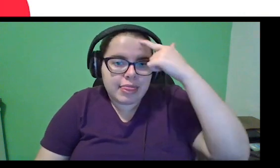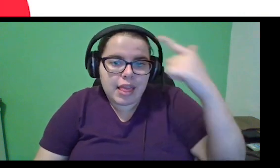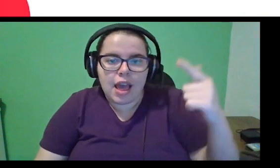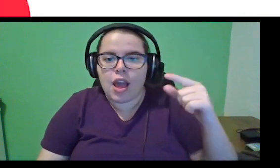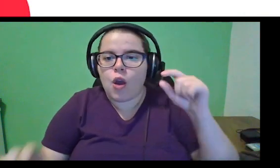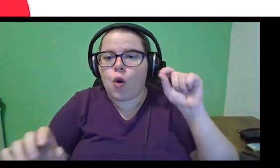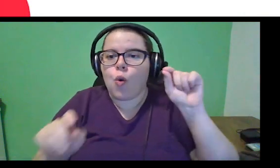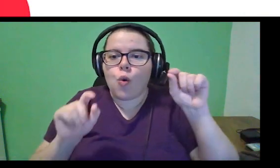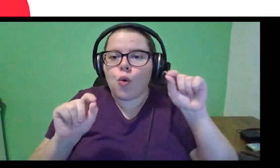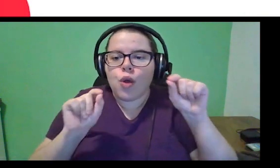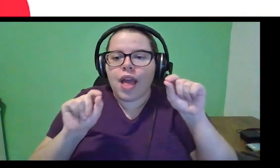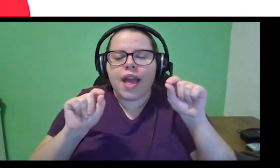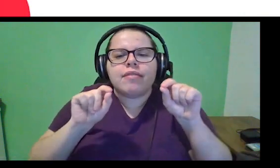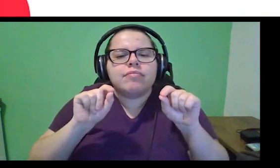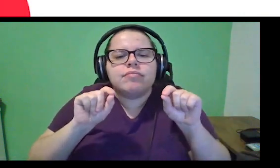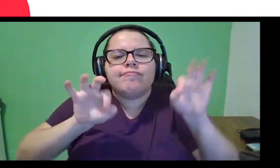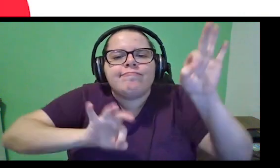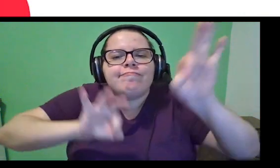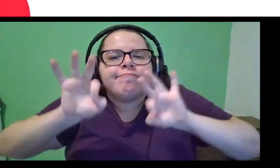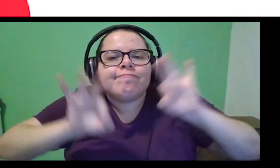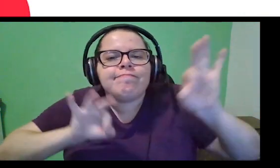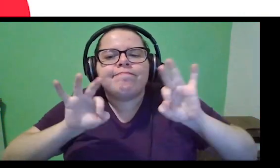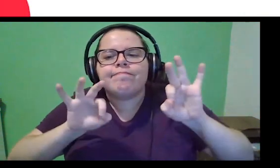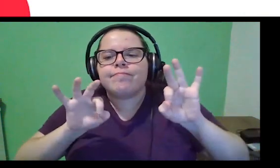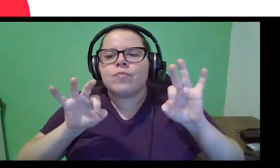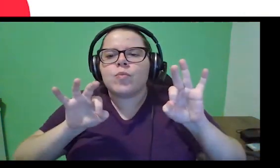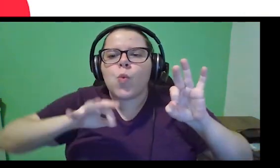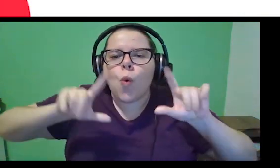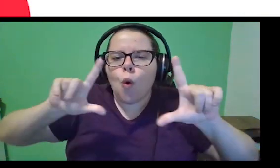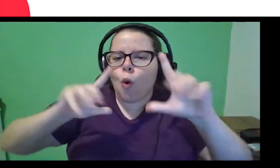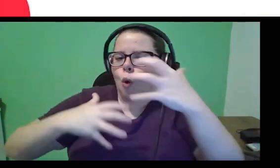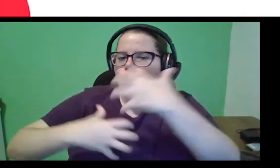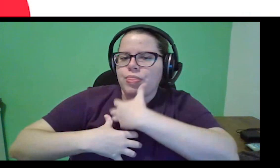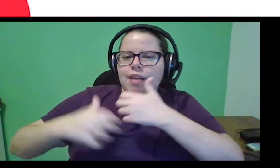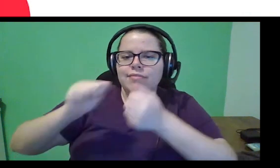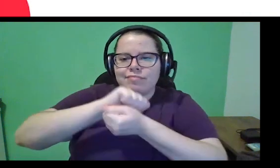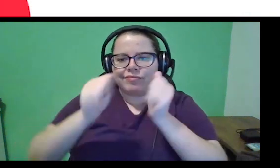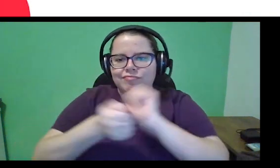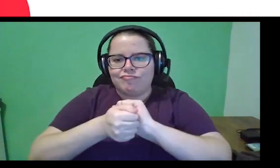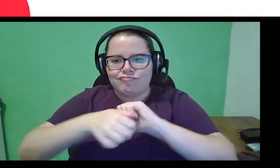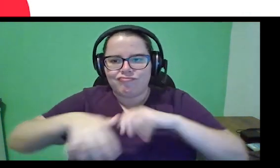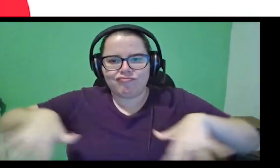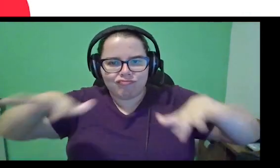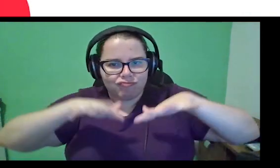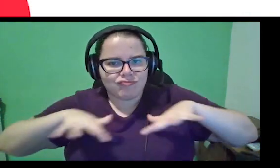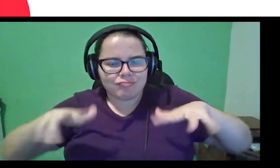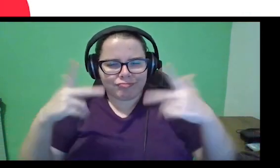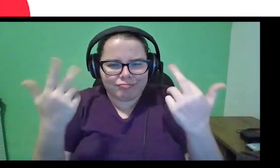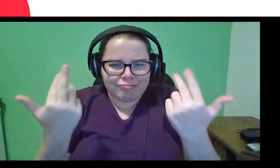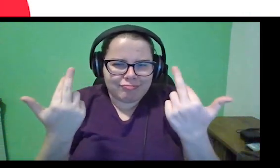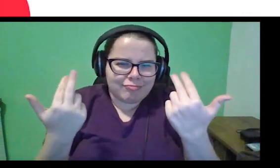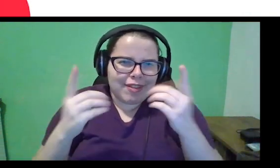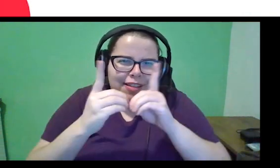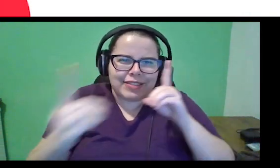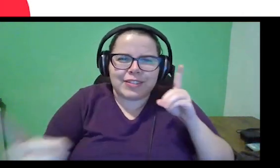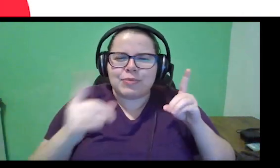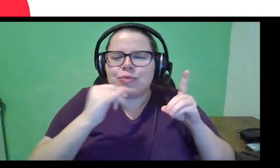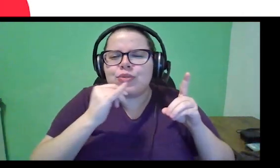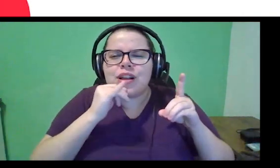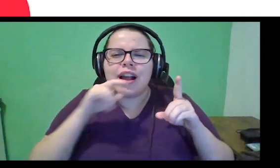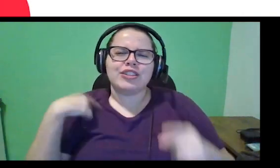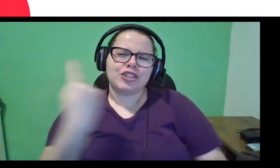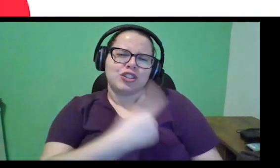o setup mínimo comum entre contextos de transformação digital, né, então, como eu estava